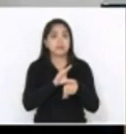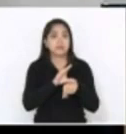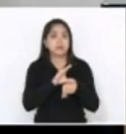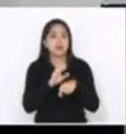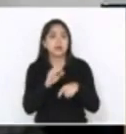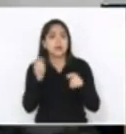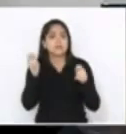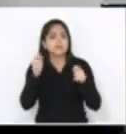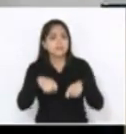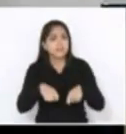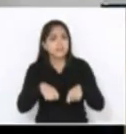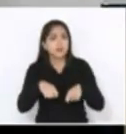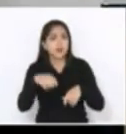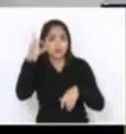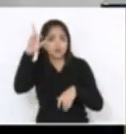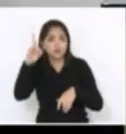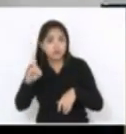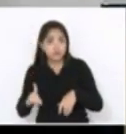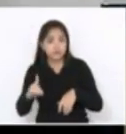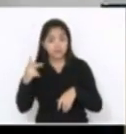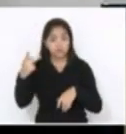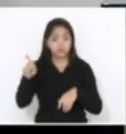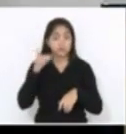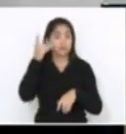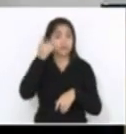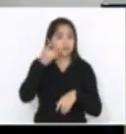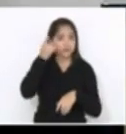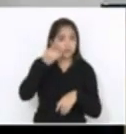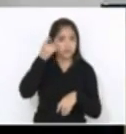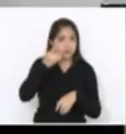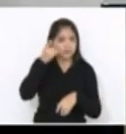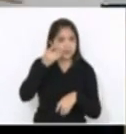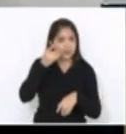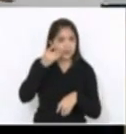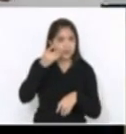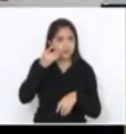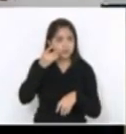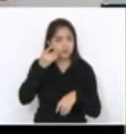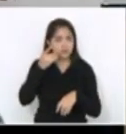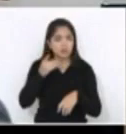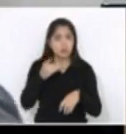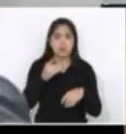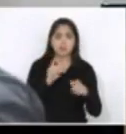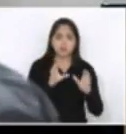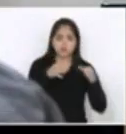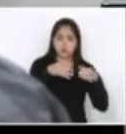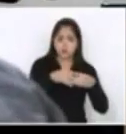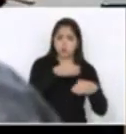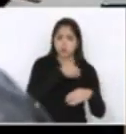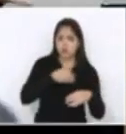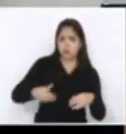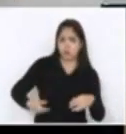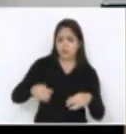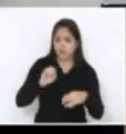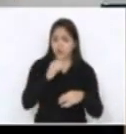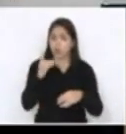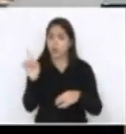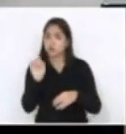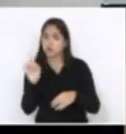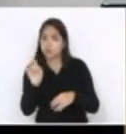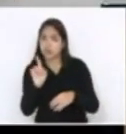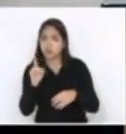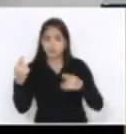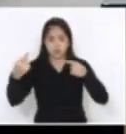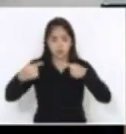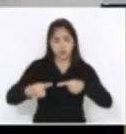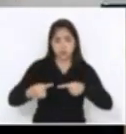do parlamentar que está aqui, ser ou não ser do governo, ser ou não ser da base, ser a oposição ou